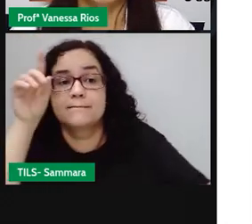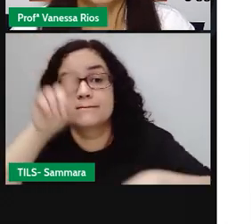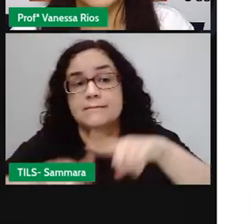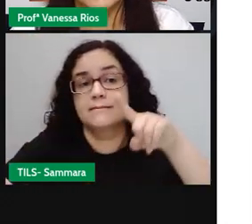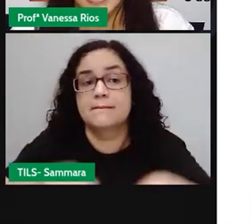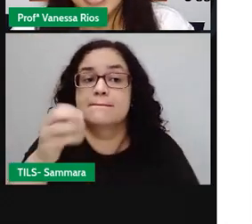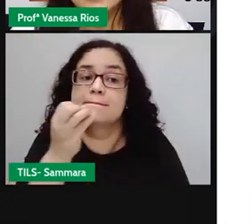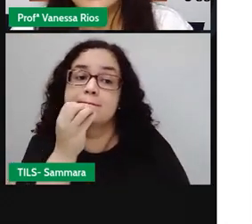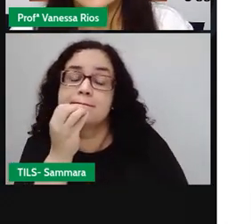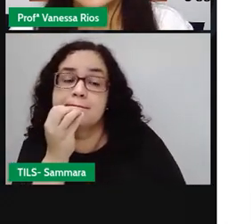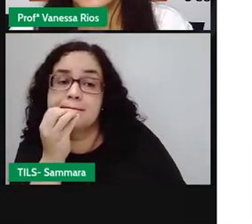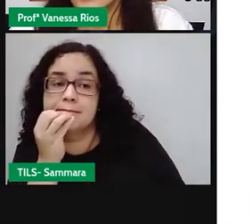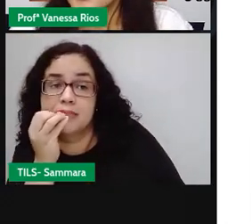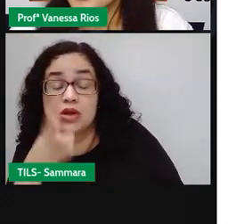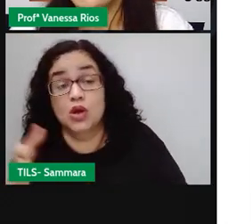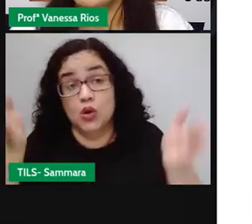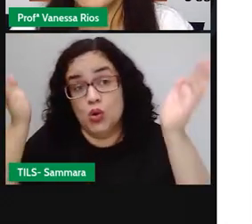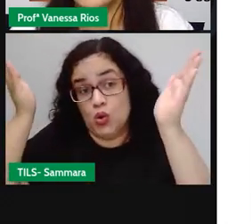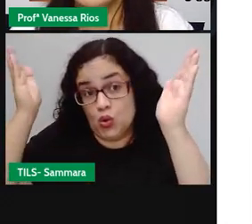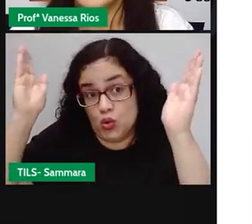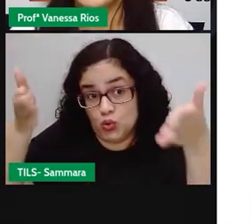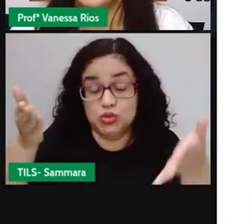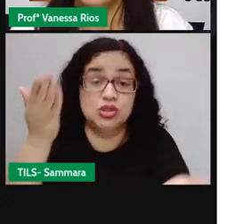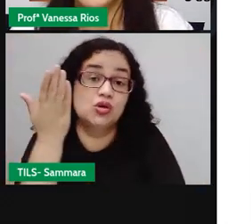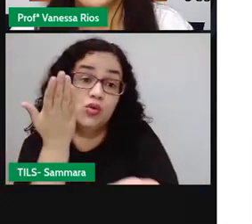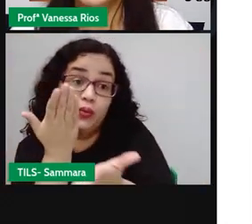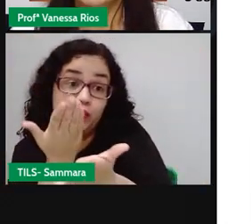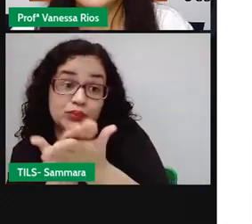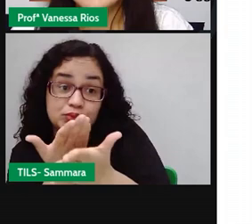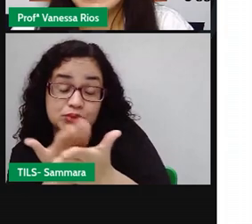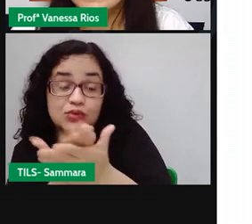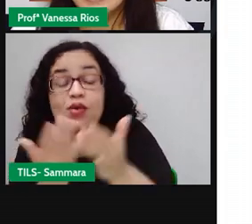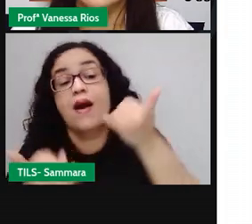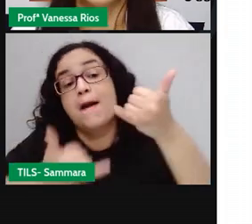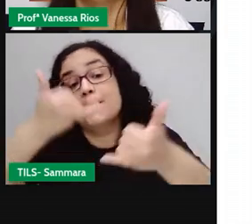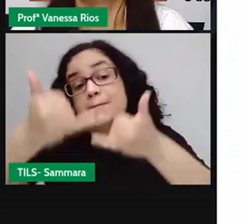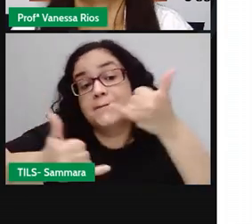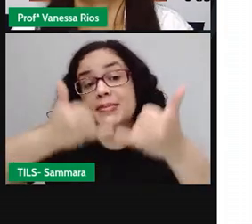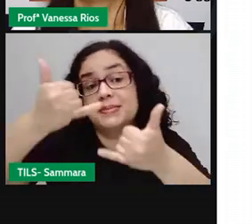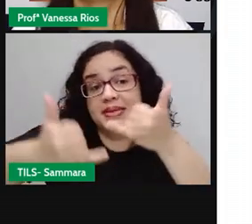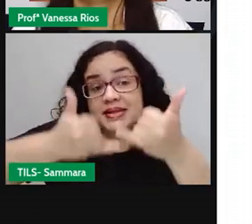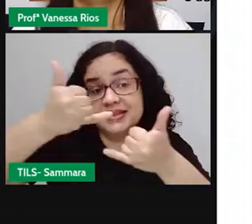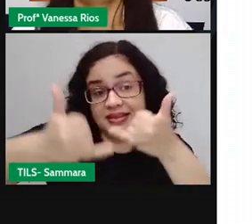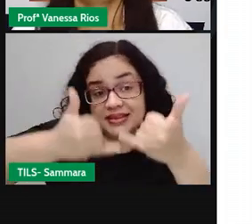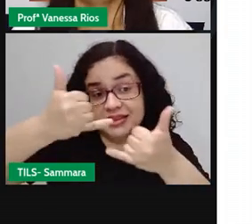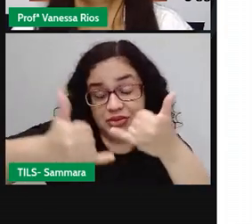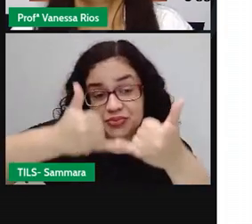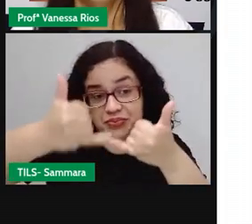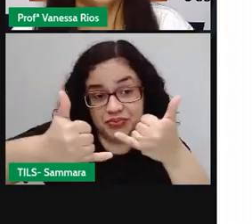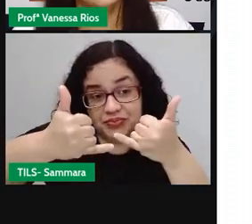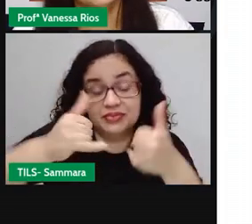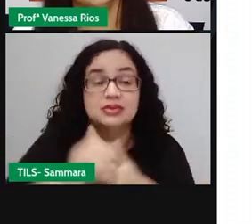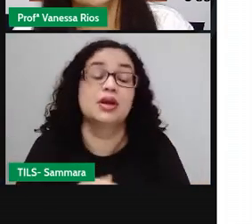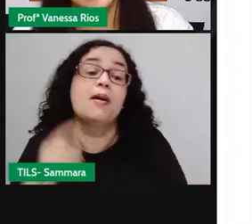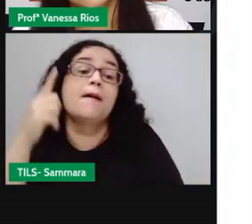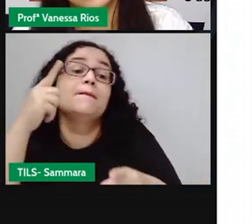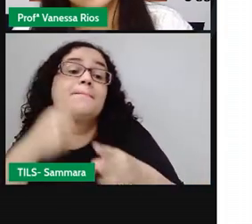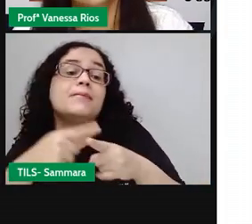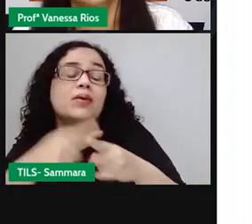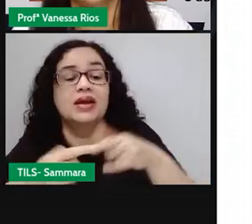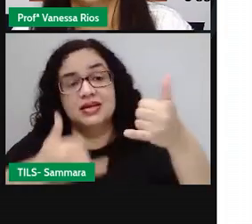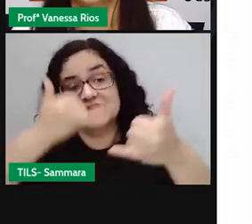bens imateriais e hoje a gente vai estudar sobre as brincadeiras. Porque as